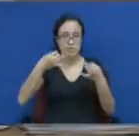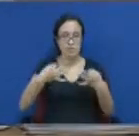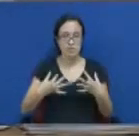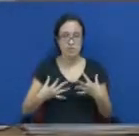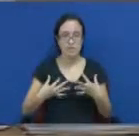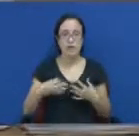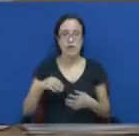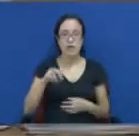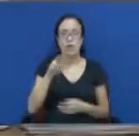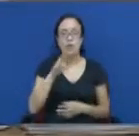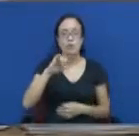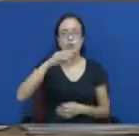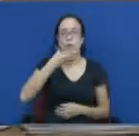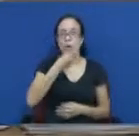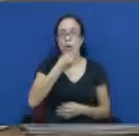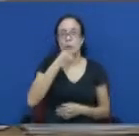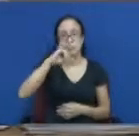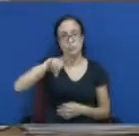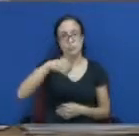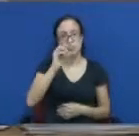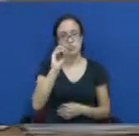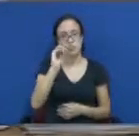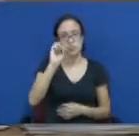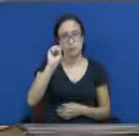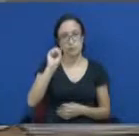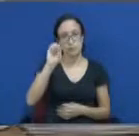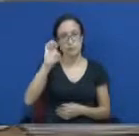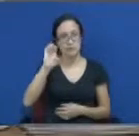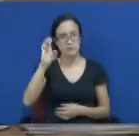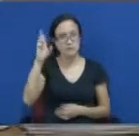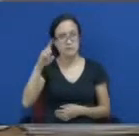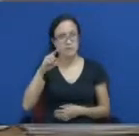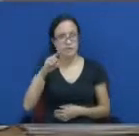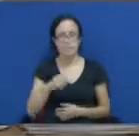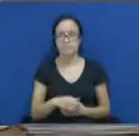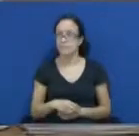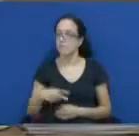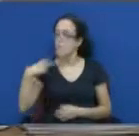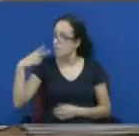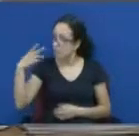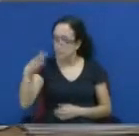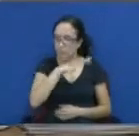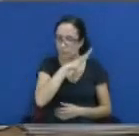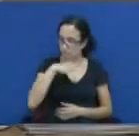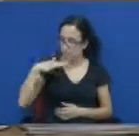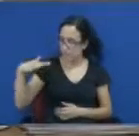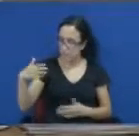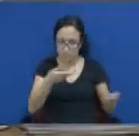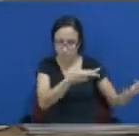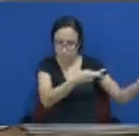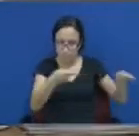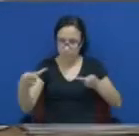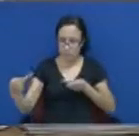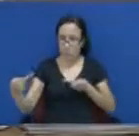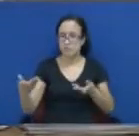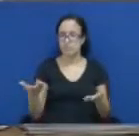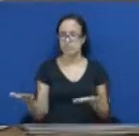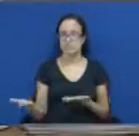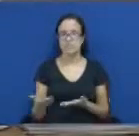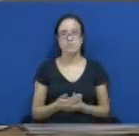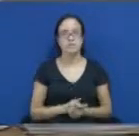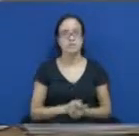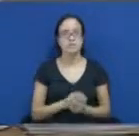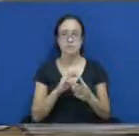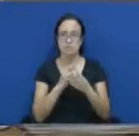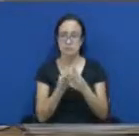Santos Oliveira. Eu peço para que o vereador Aloysio passe a adentrar ao plenário. o senhor José dos Santos Oliveira, que